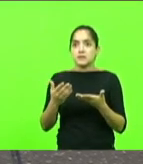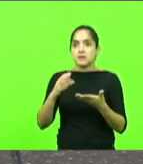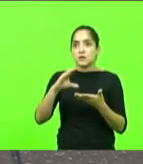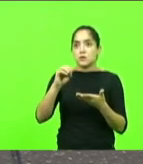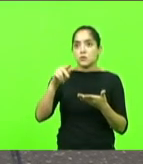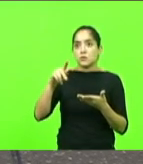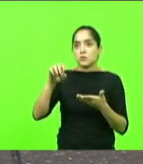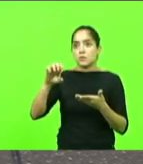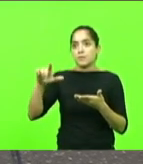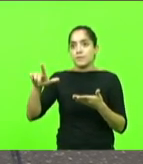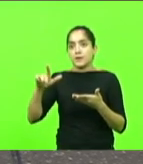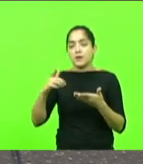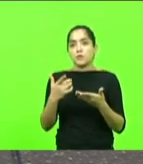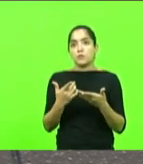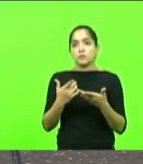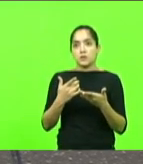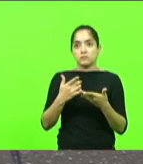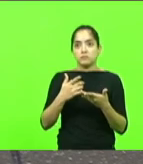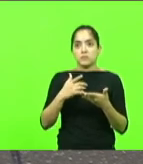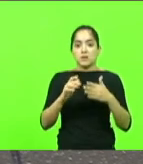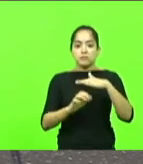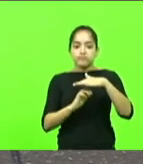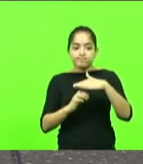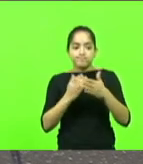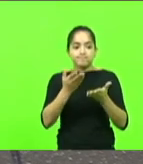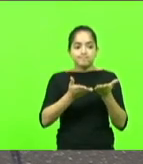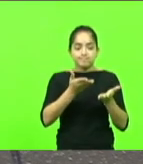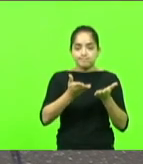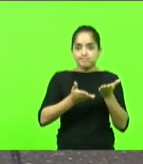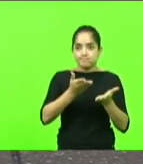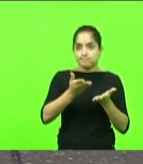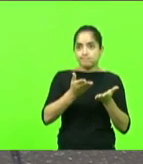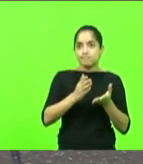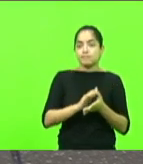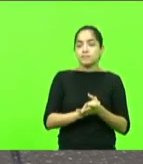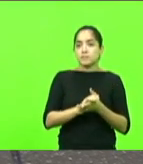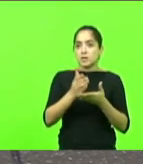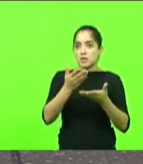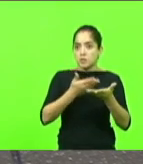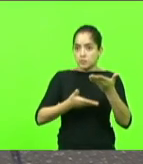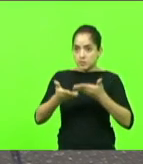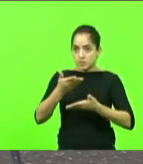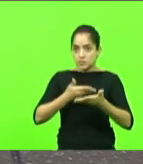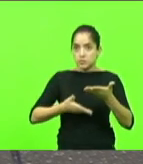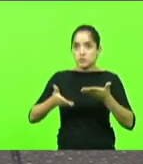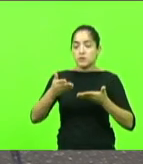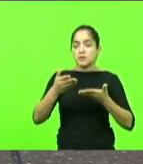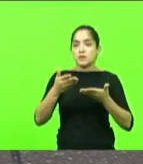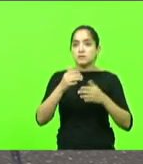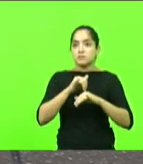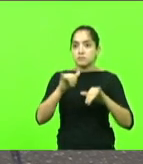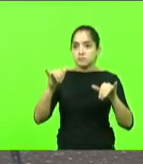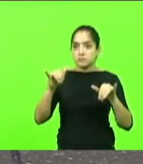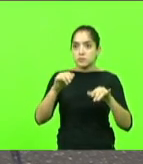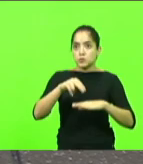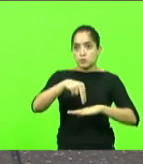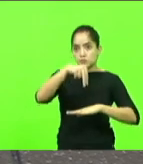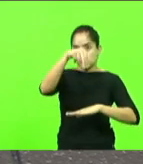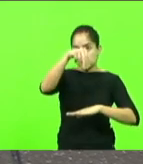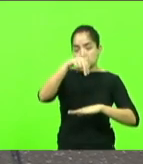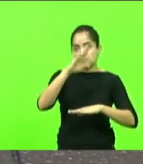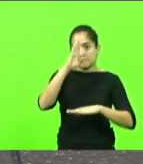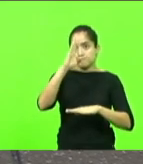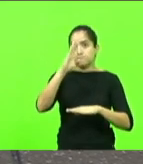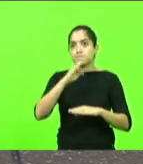públicas do Paraná que fazem o atendimento. Eu queria partilhar isso com Santa Catarina, especialmente com o Planalto Norte do nosso Estado.